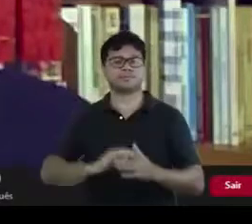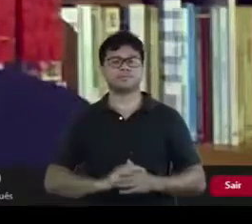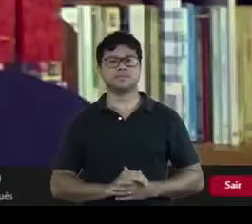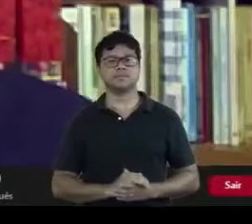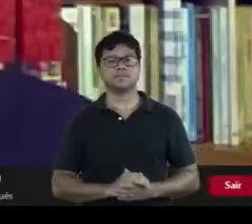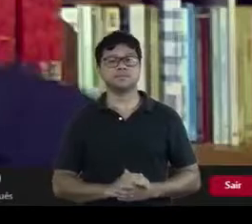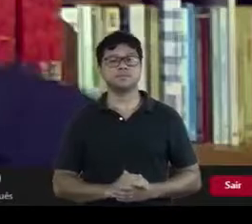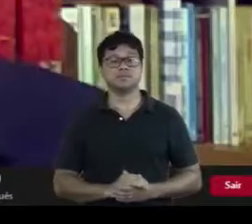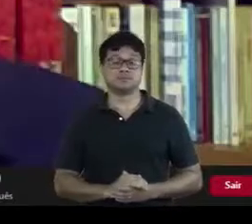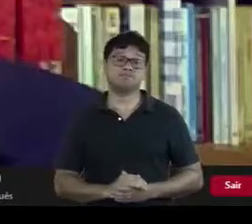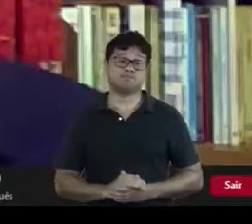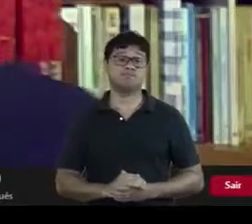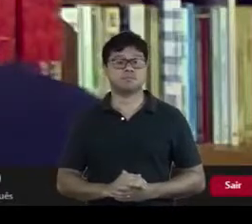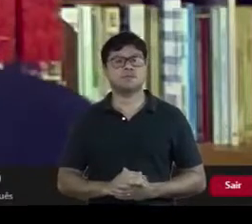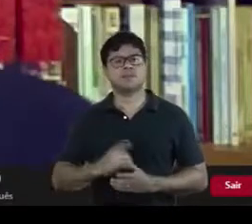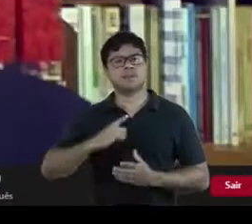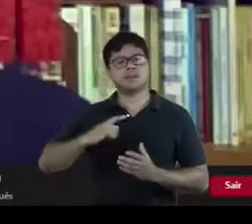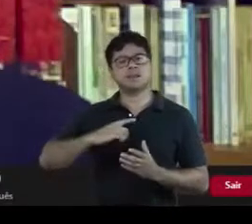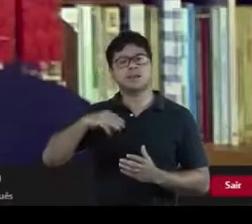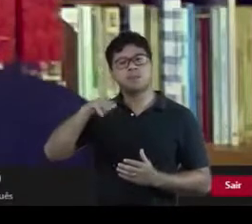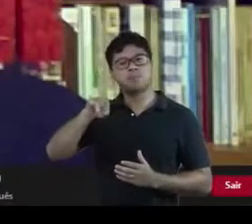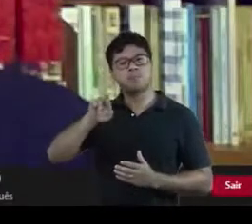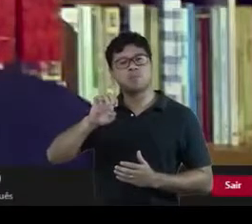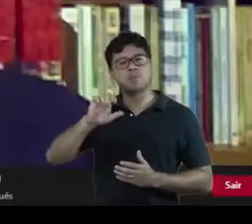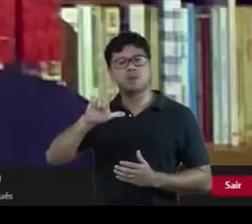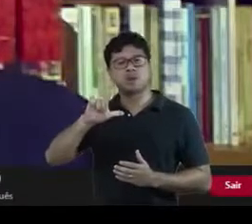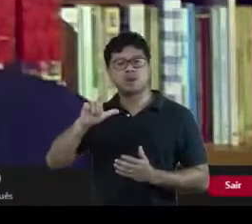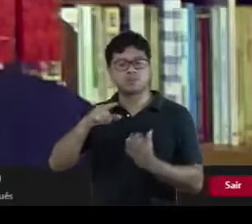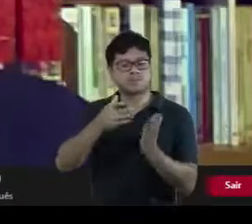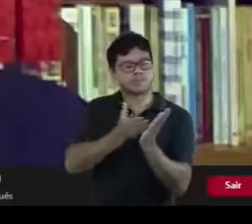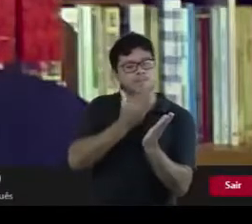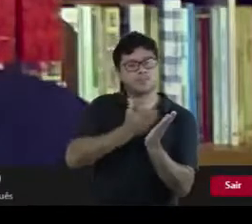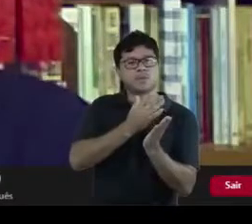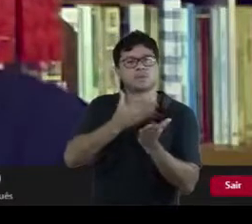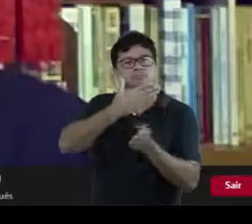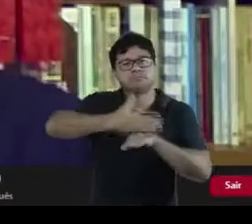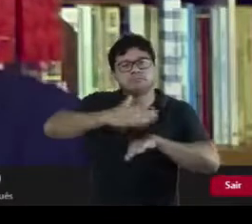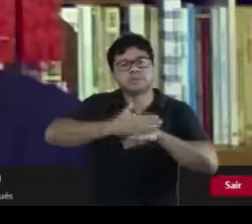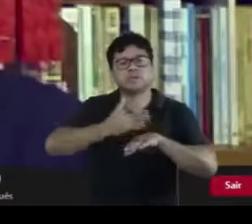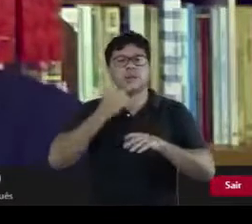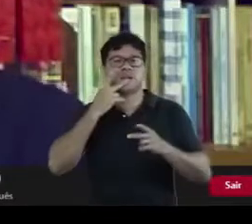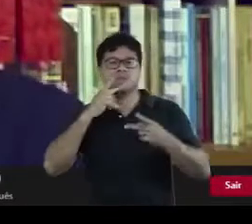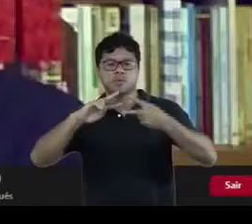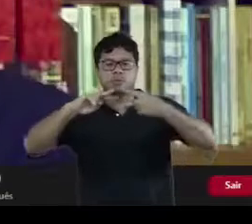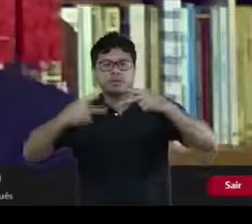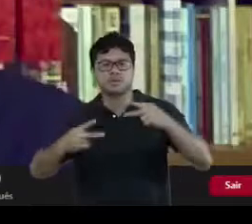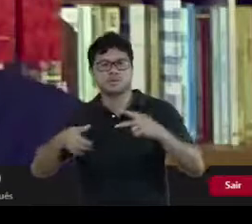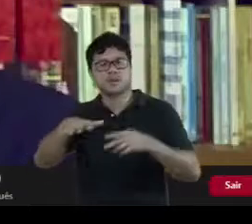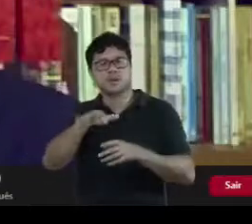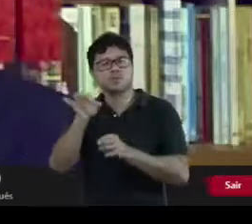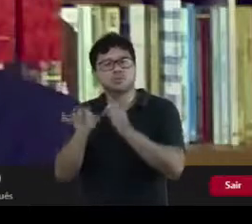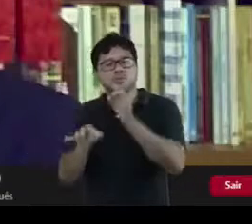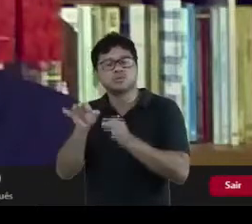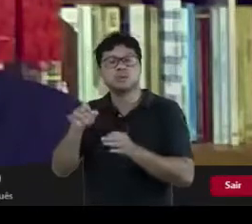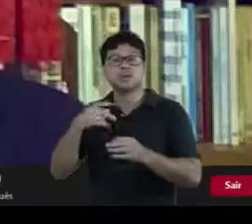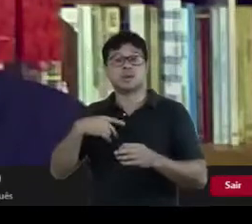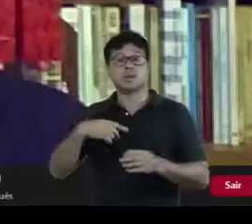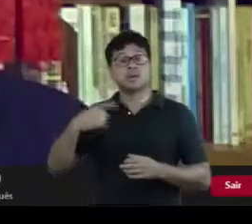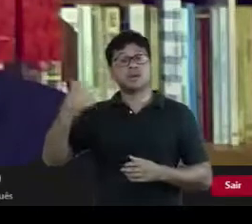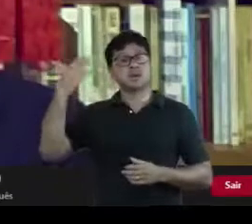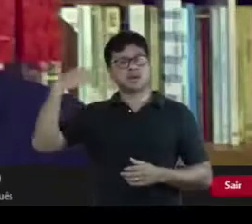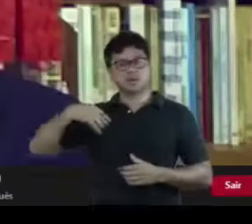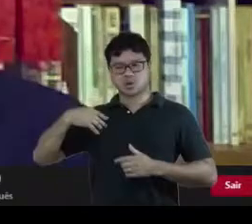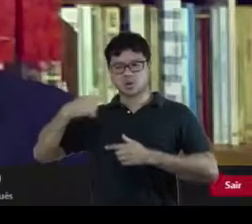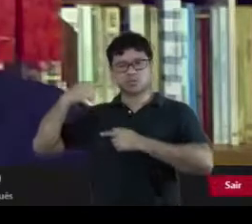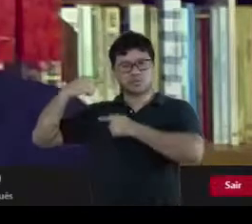Em um memorioso ensaio de Carlo Gimsby, Sinais, Raízes de um Paradigma Indiciário, que fez a cabeça da minha